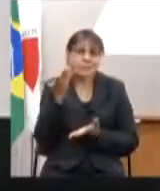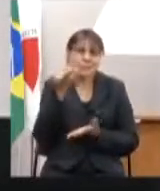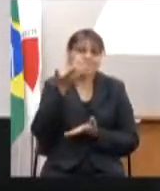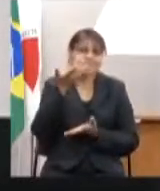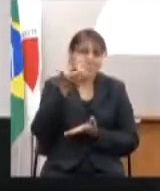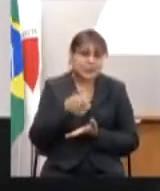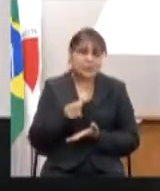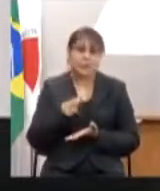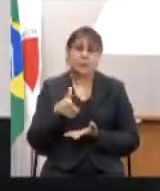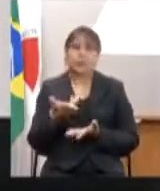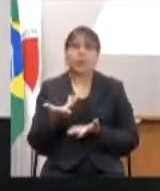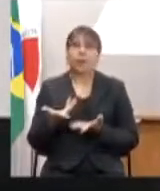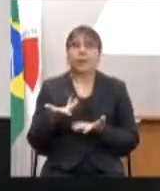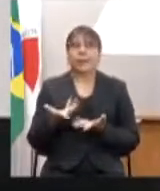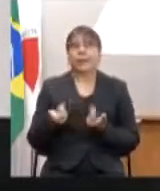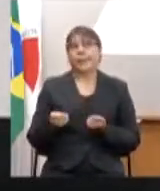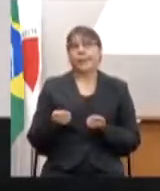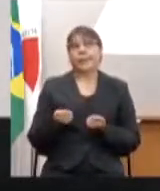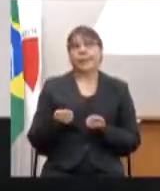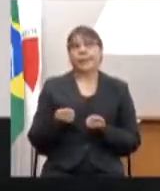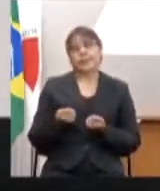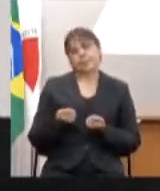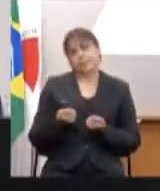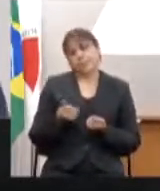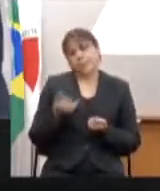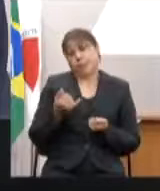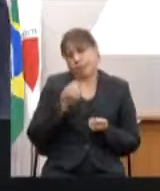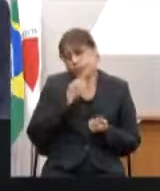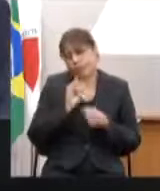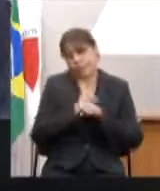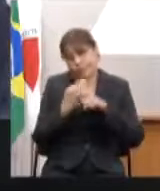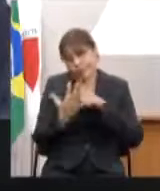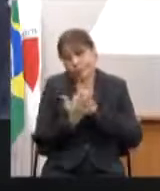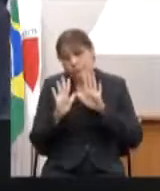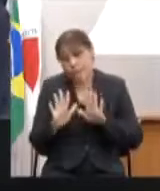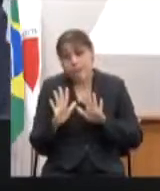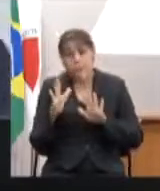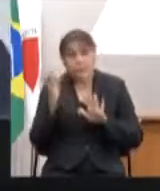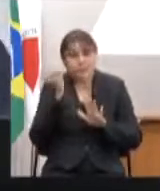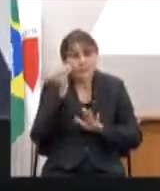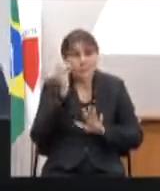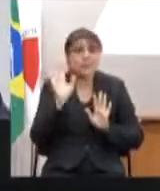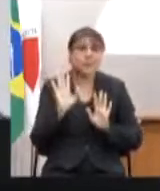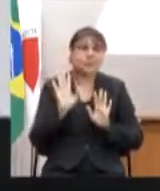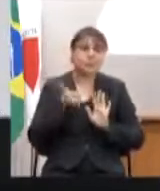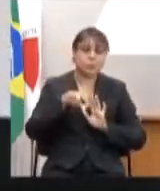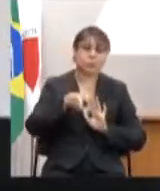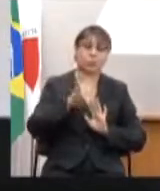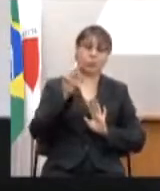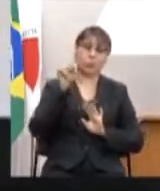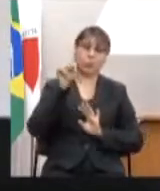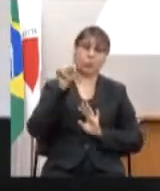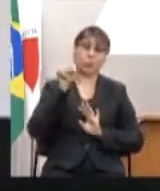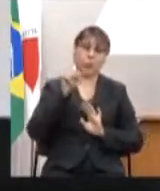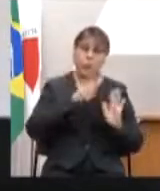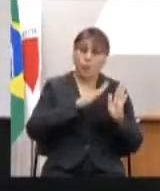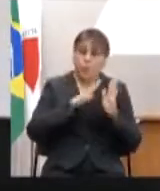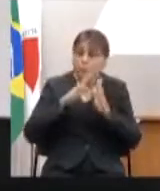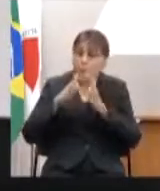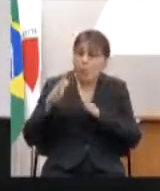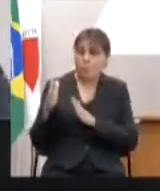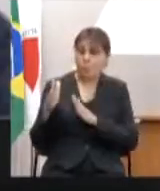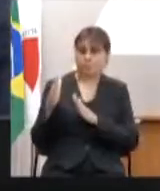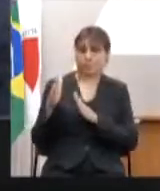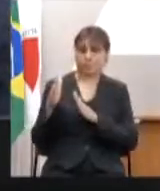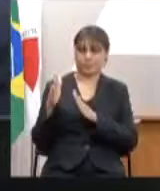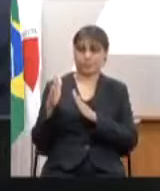vez mais, apesar da pandemia, não deixar que esse processo, que